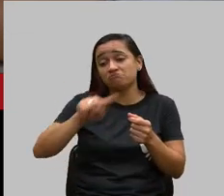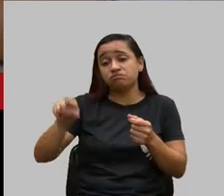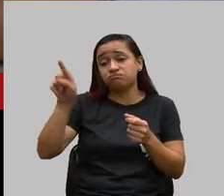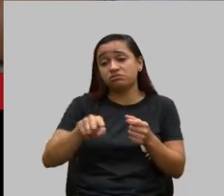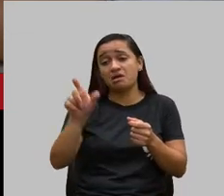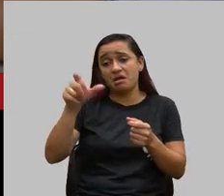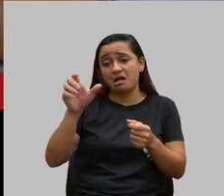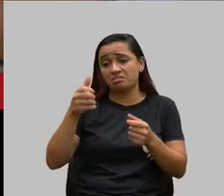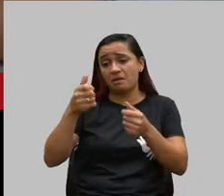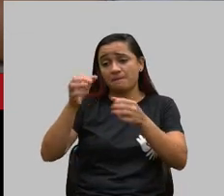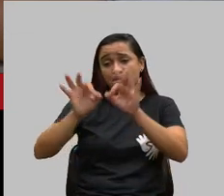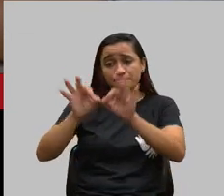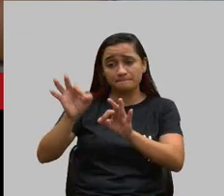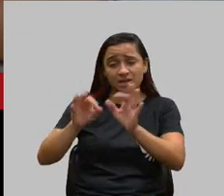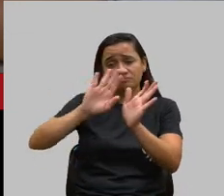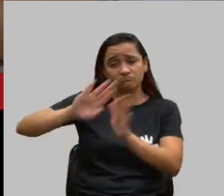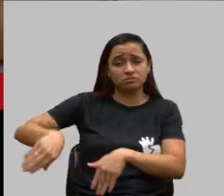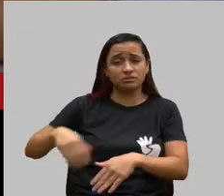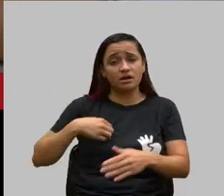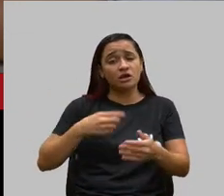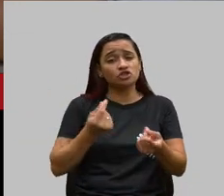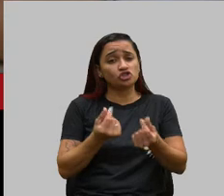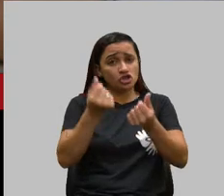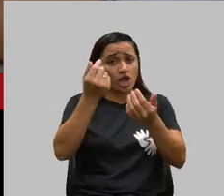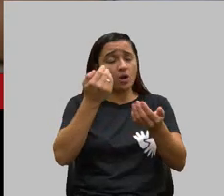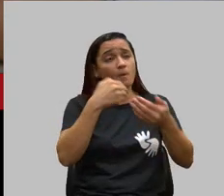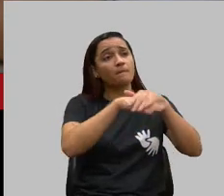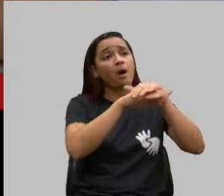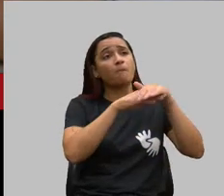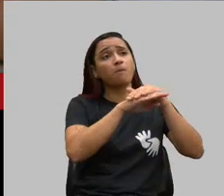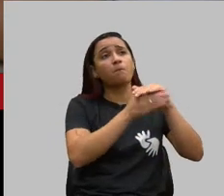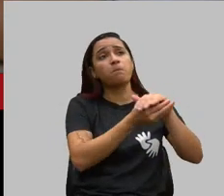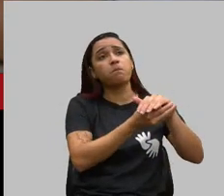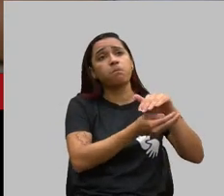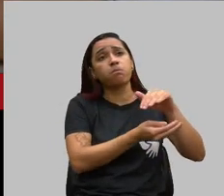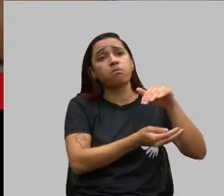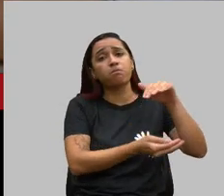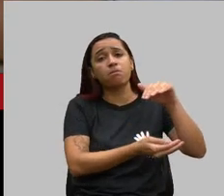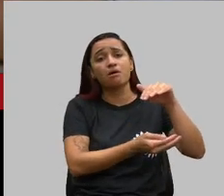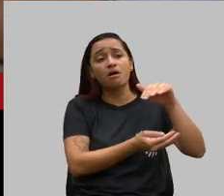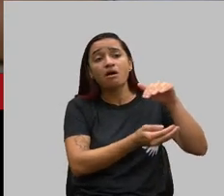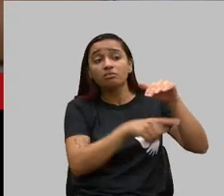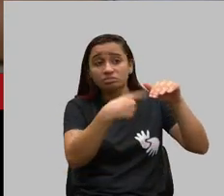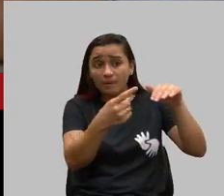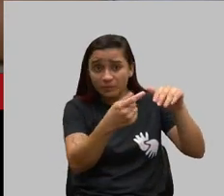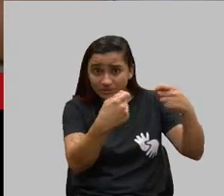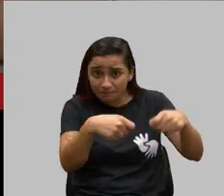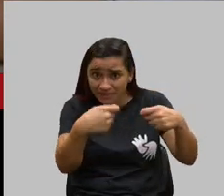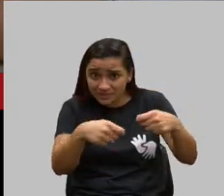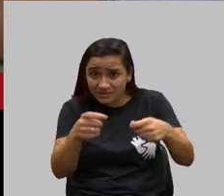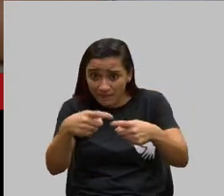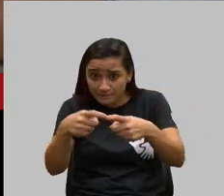de lado, o que você paga no plano, você põe na poupança, aplica o dinheiro, quando você precisar, você tem um dia para pagar um particular?